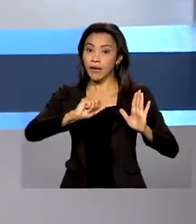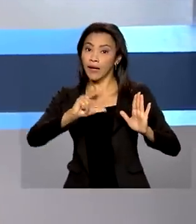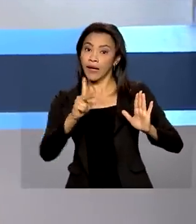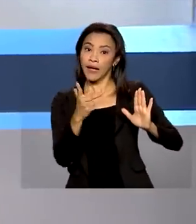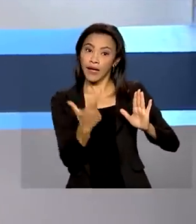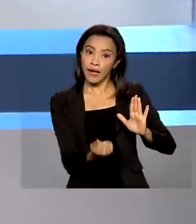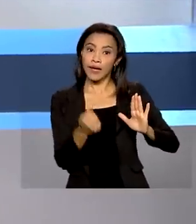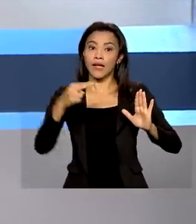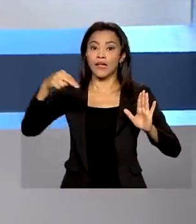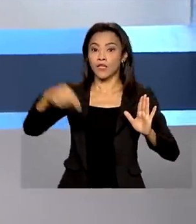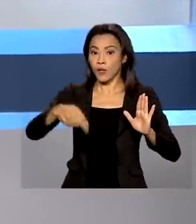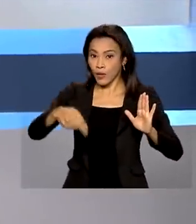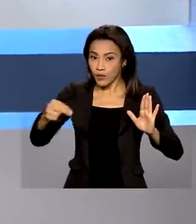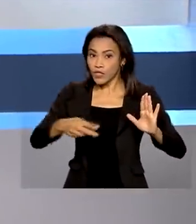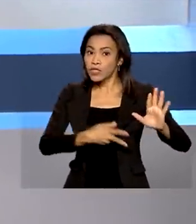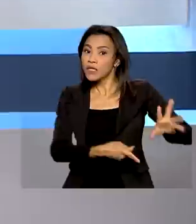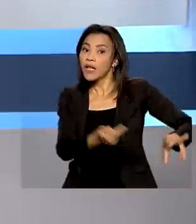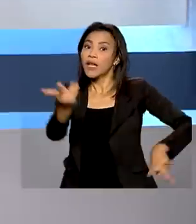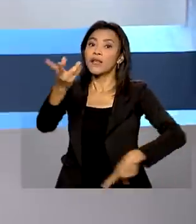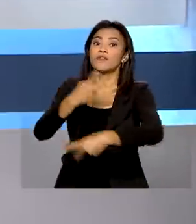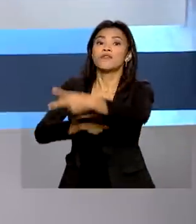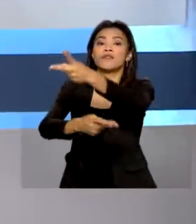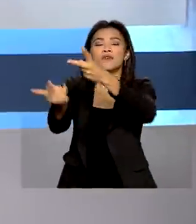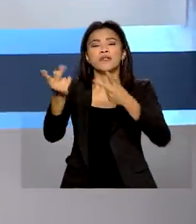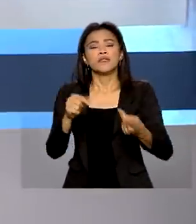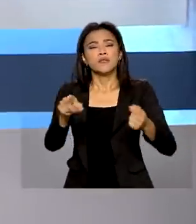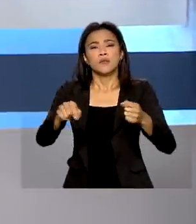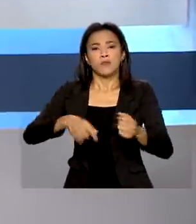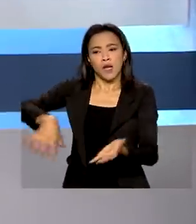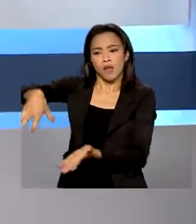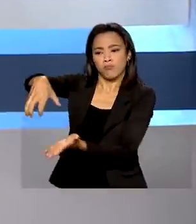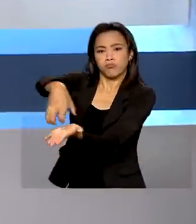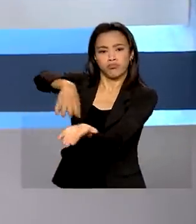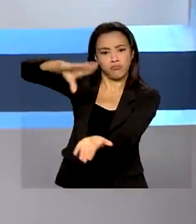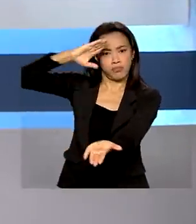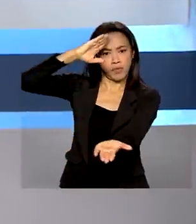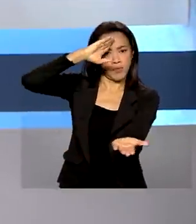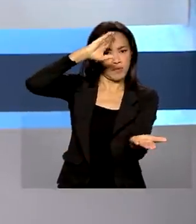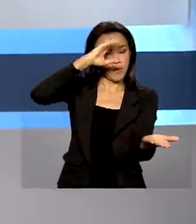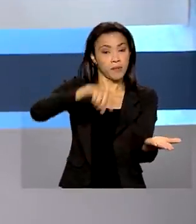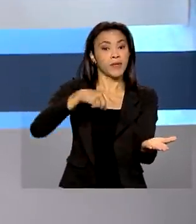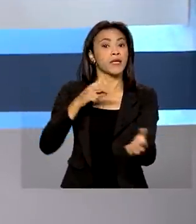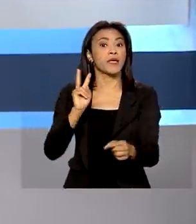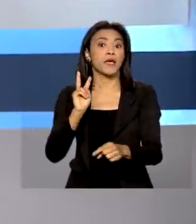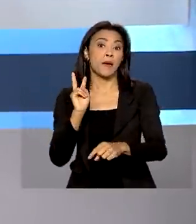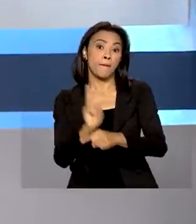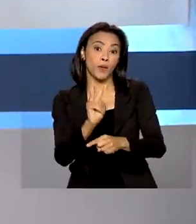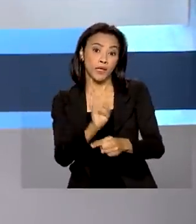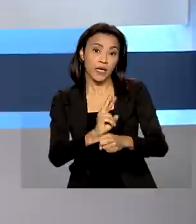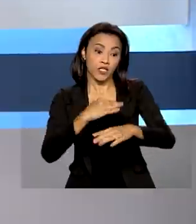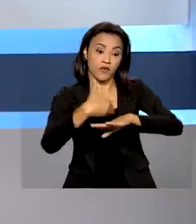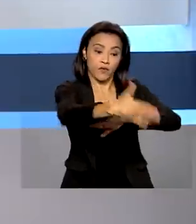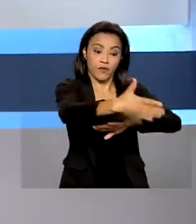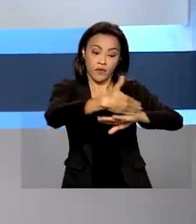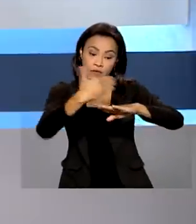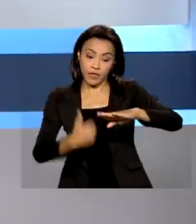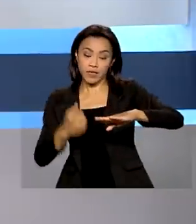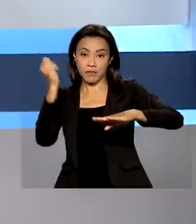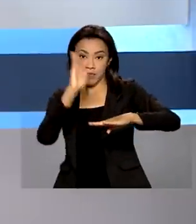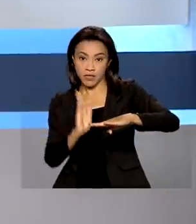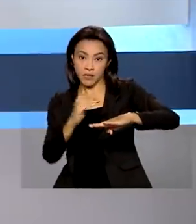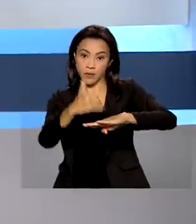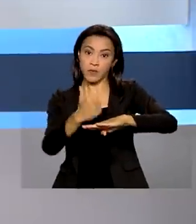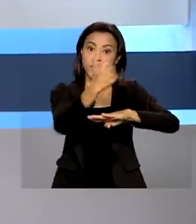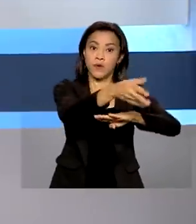está levando abastecimento elétrico para batalhões militares que atuam na proteção da fronteira entre Brasil e Venezuela.